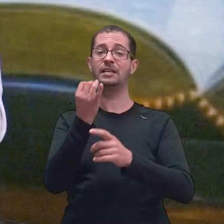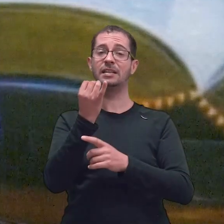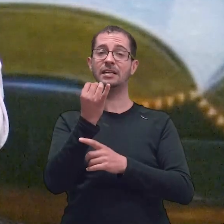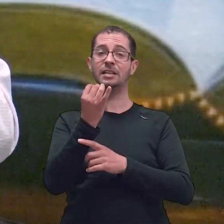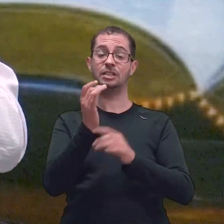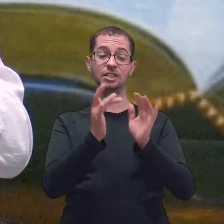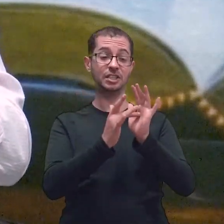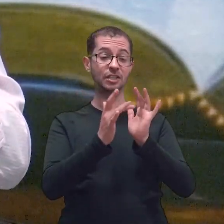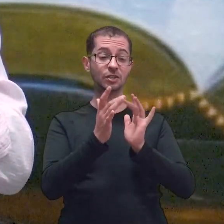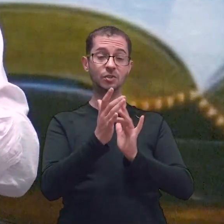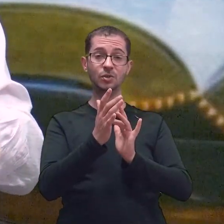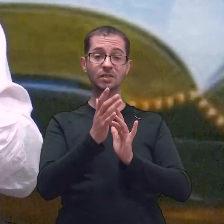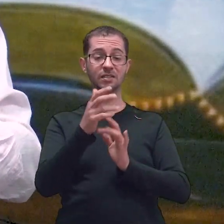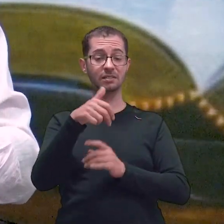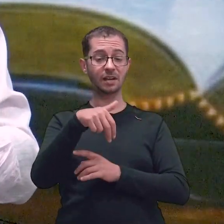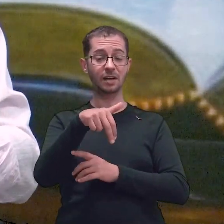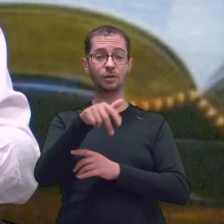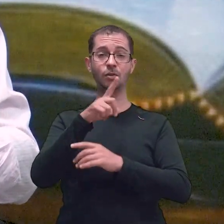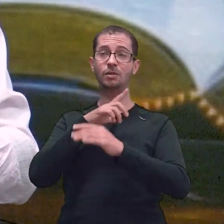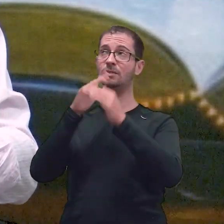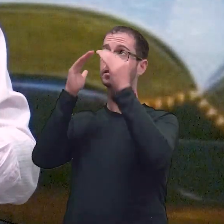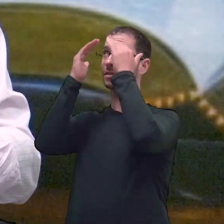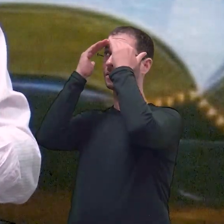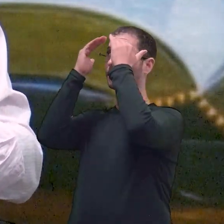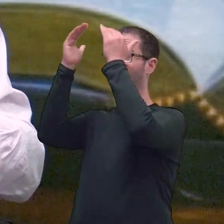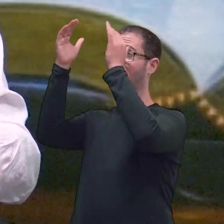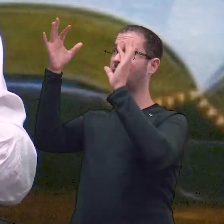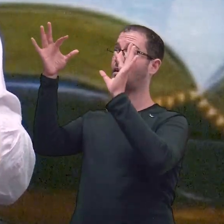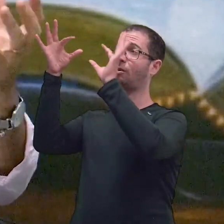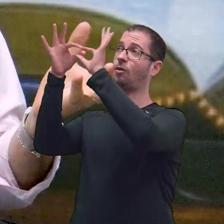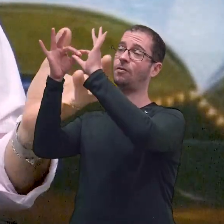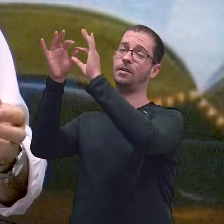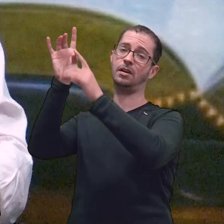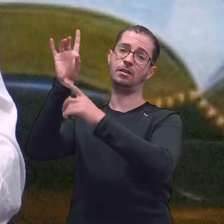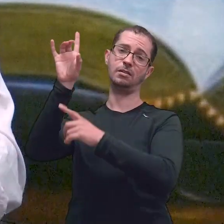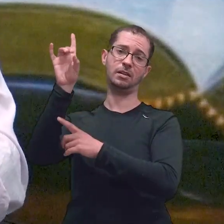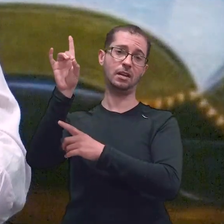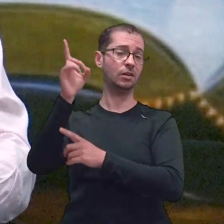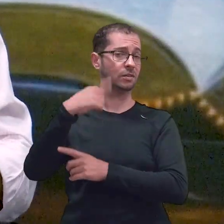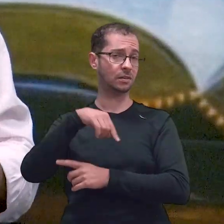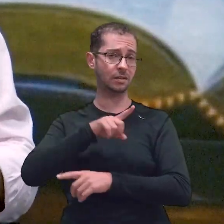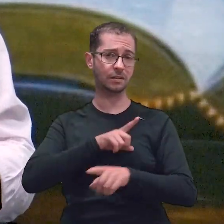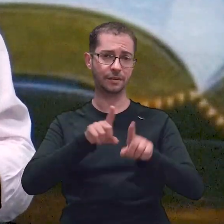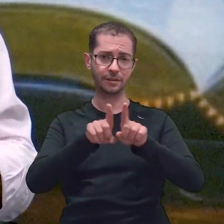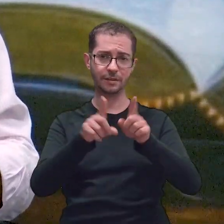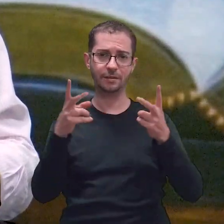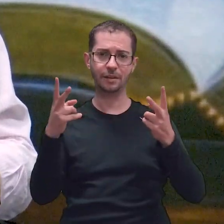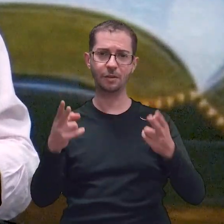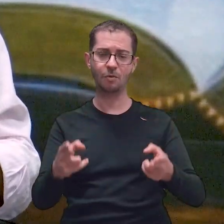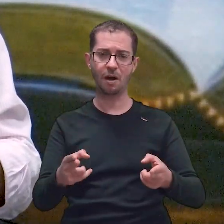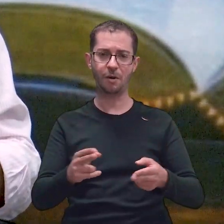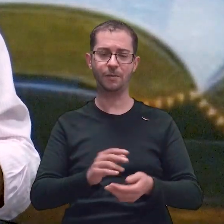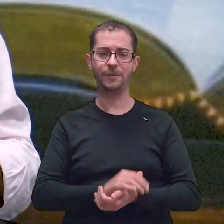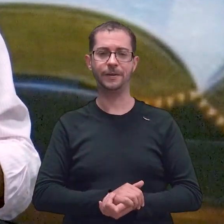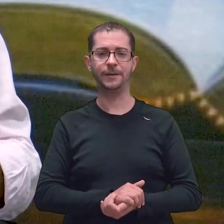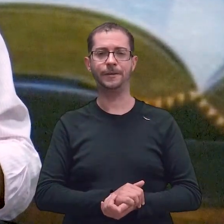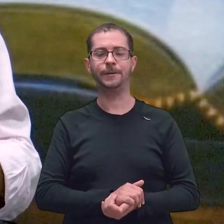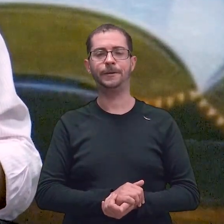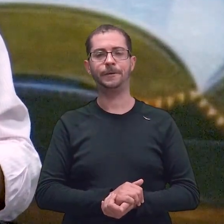ele deixou de lado isso e andou na dependência do Pai. Então, é assim que nós devemos andar. Aí, o segundo